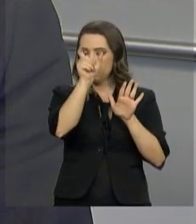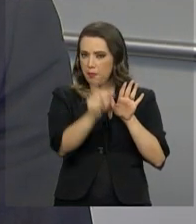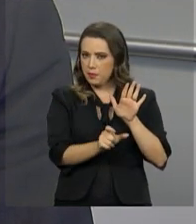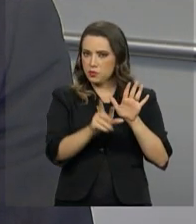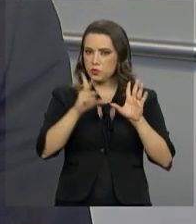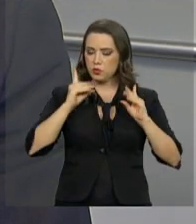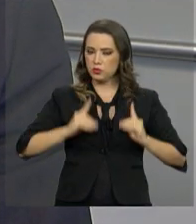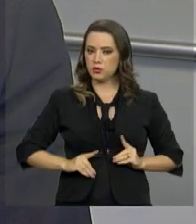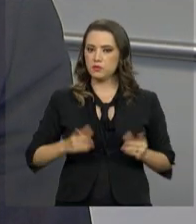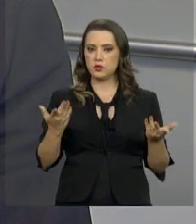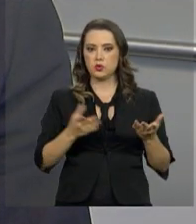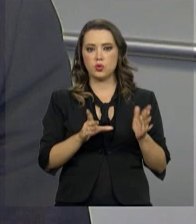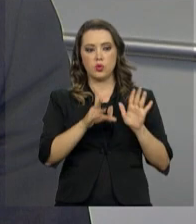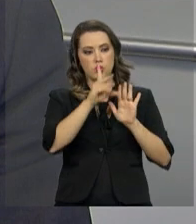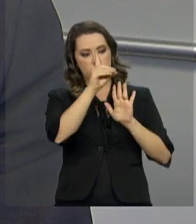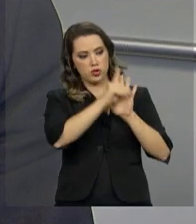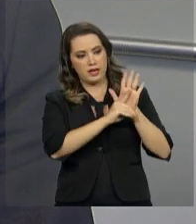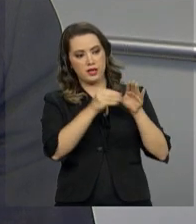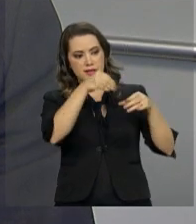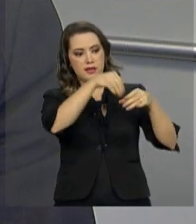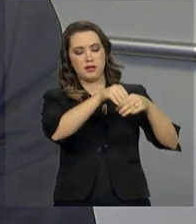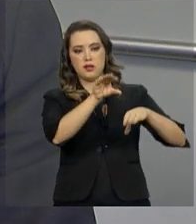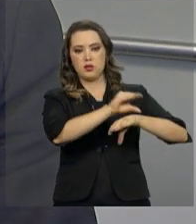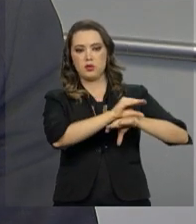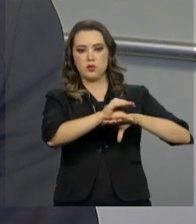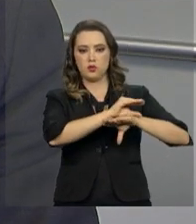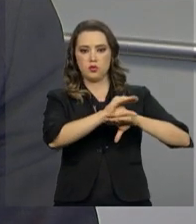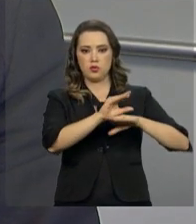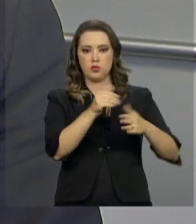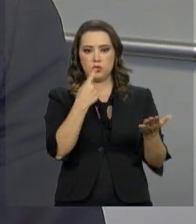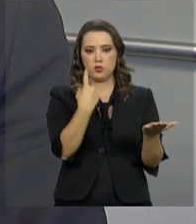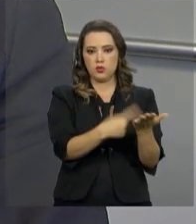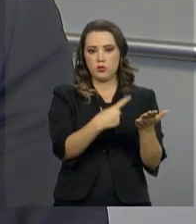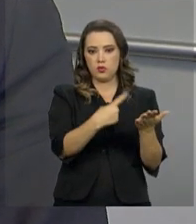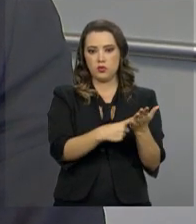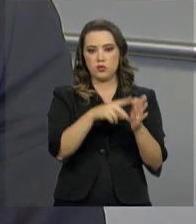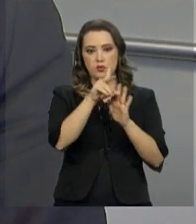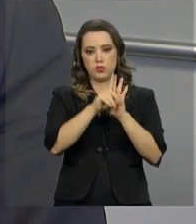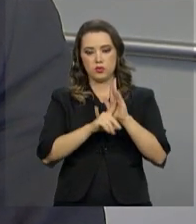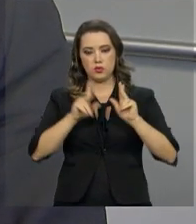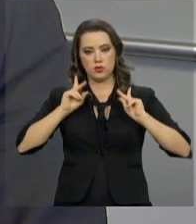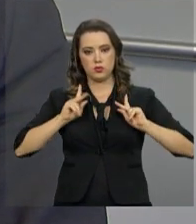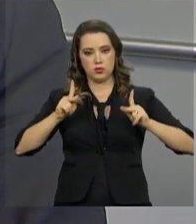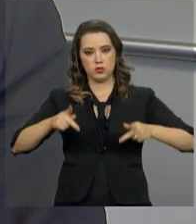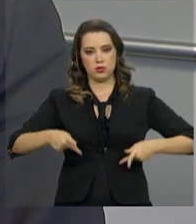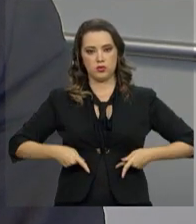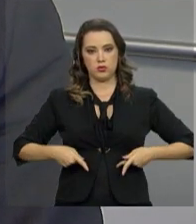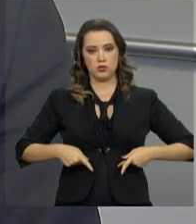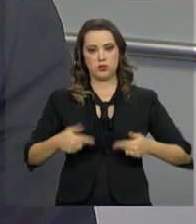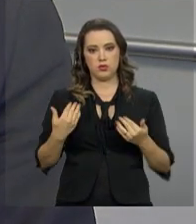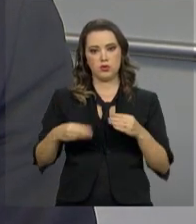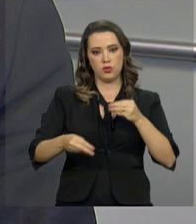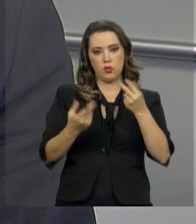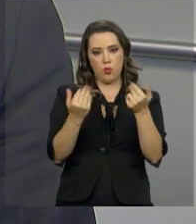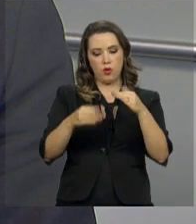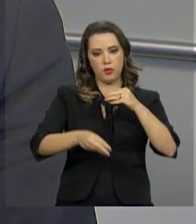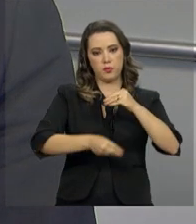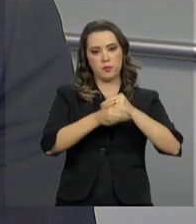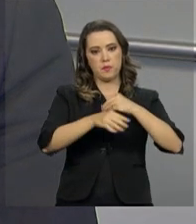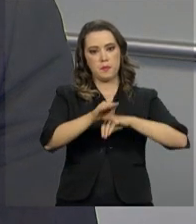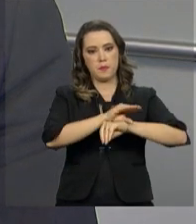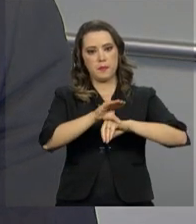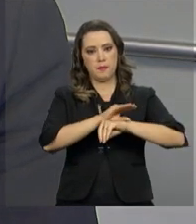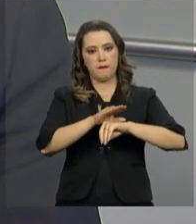constitucional. É o primeiro tratado de direitos humanos que tem força de emenda constitucional no país.